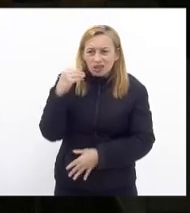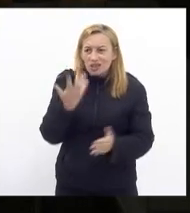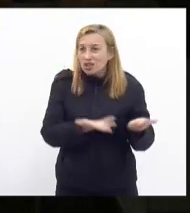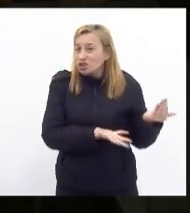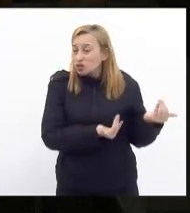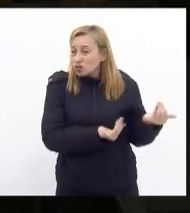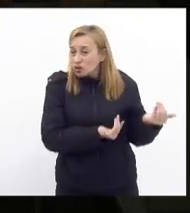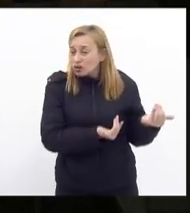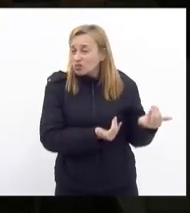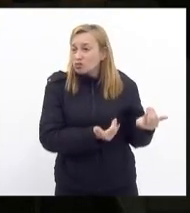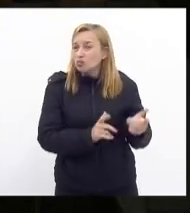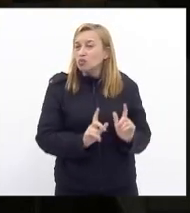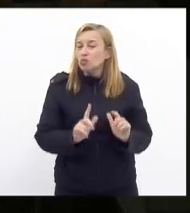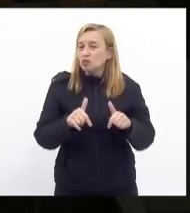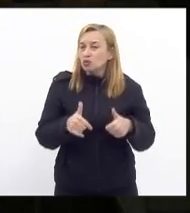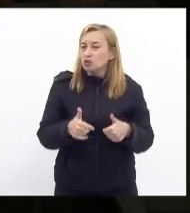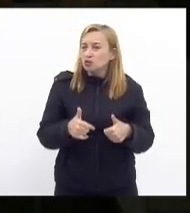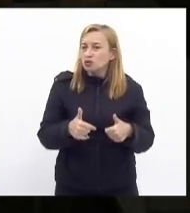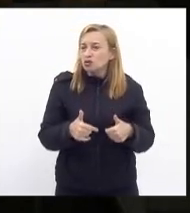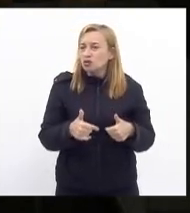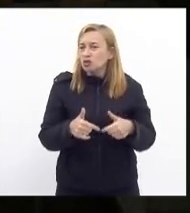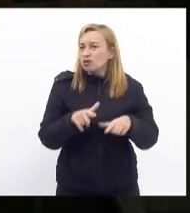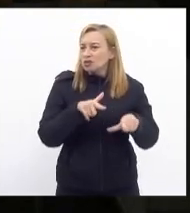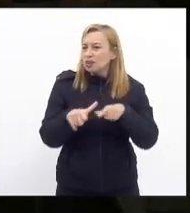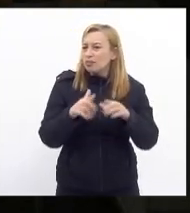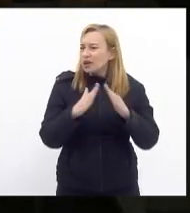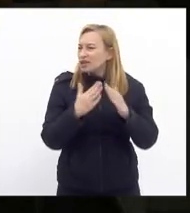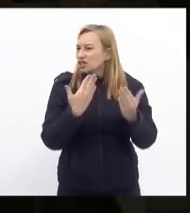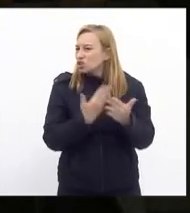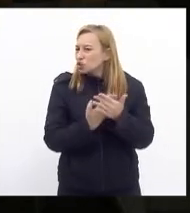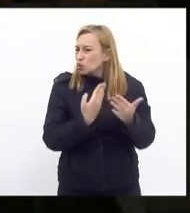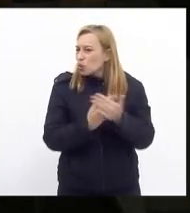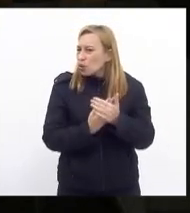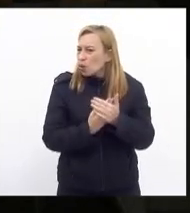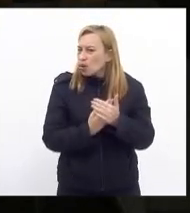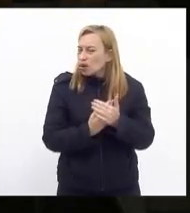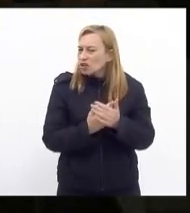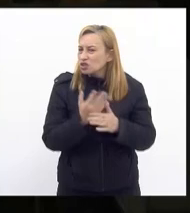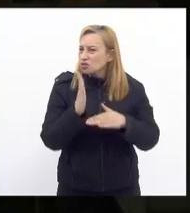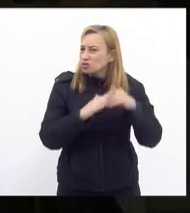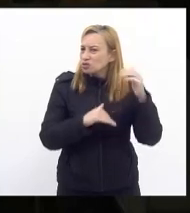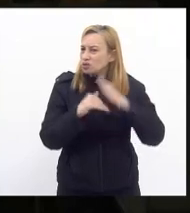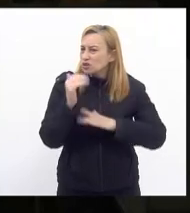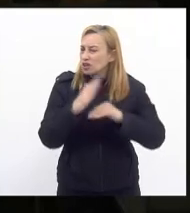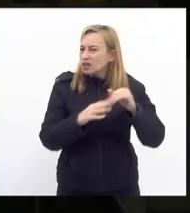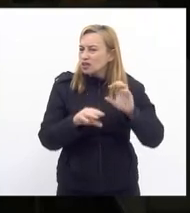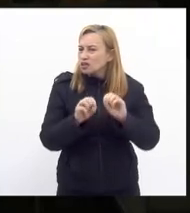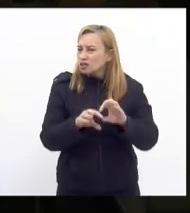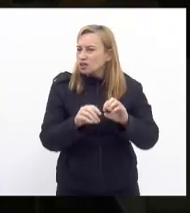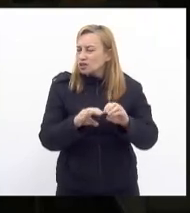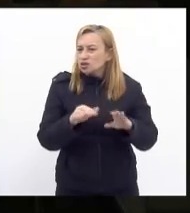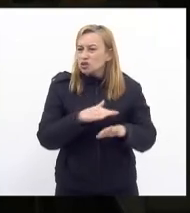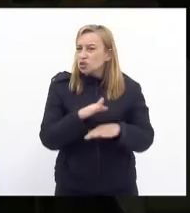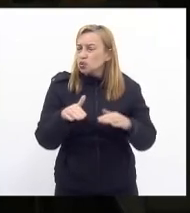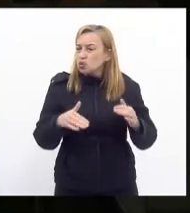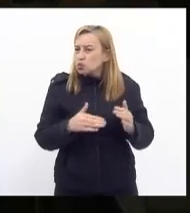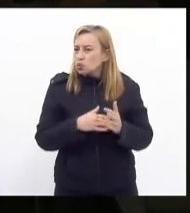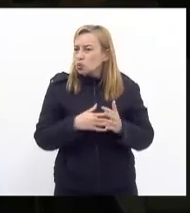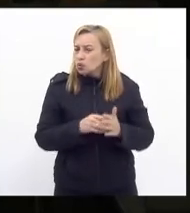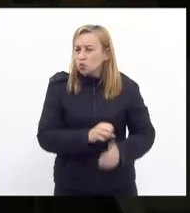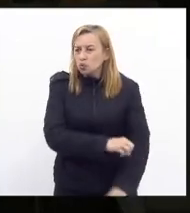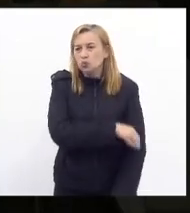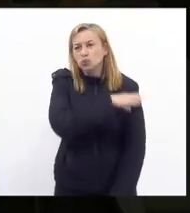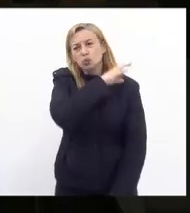ao funcionamento a dinâmica do cotidiano escolar ao trabalho dos profissionais da educação de todos os segmentos da escola